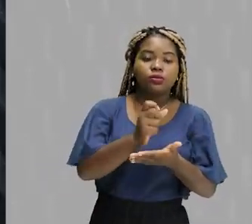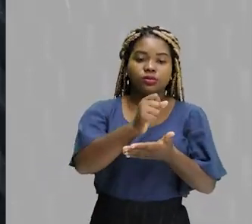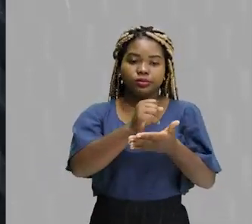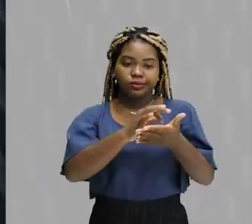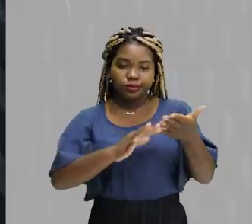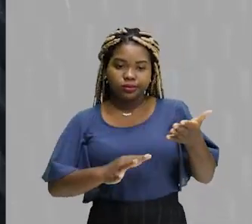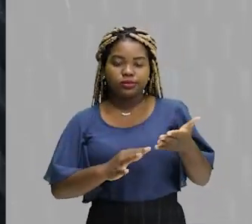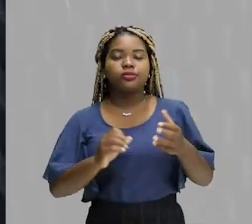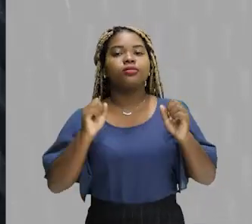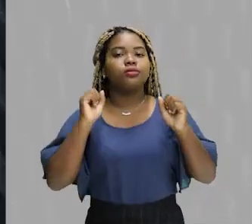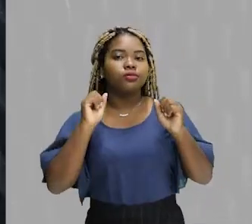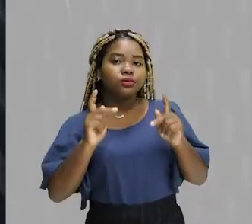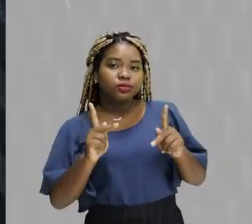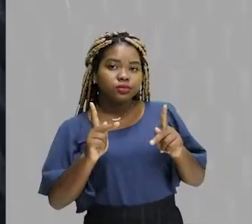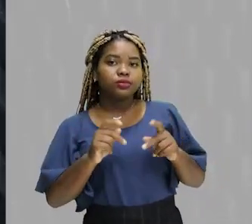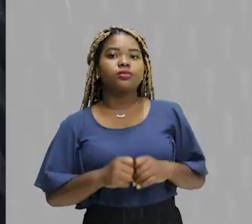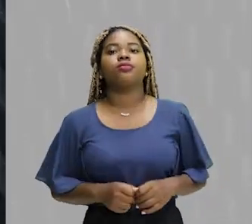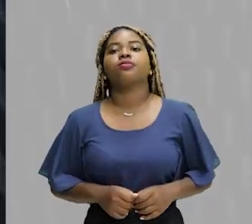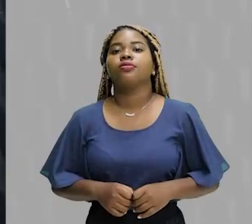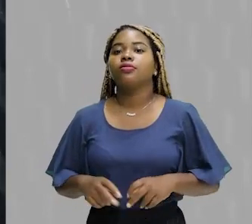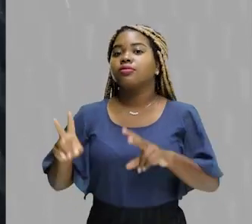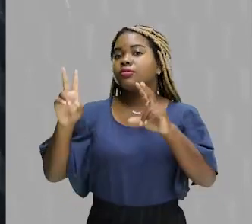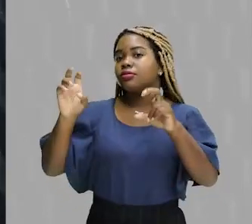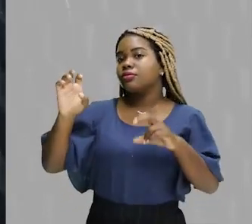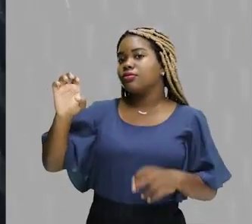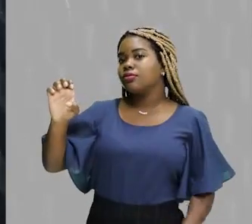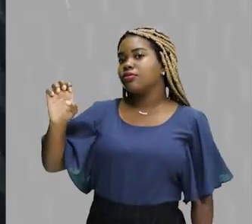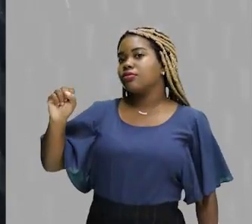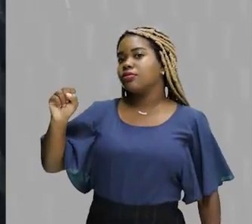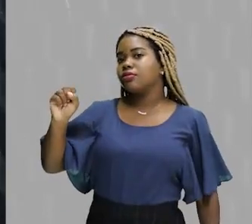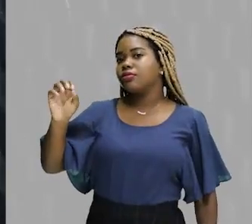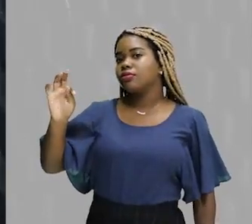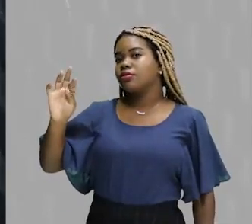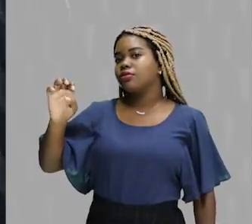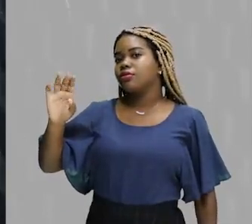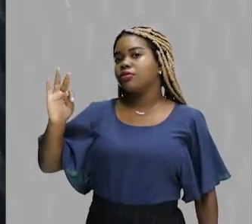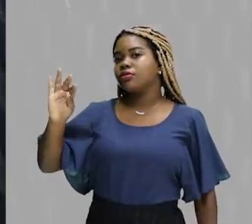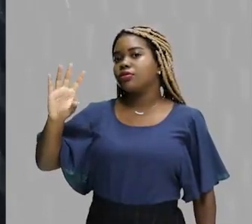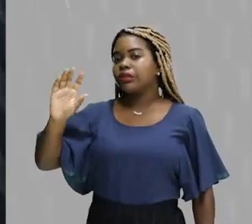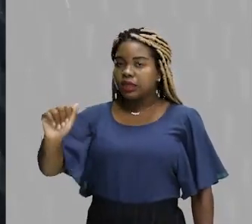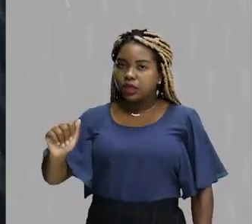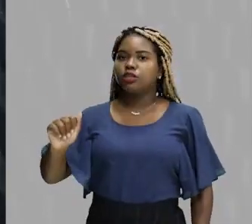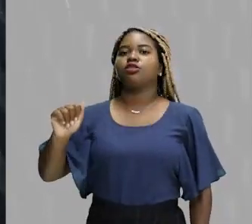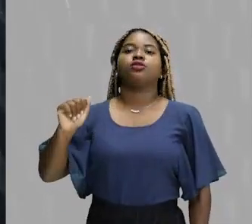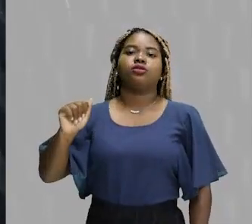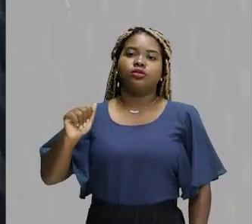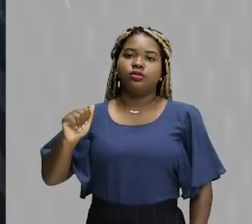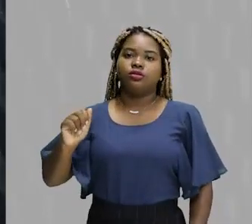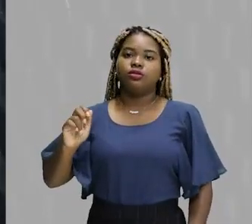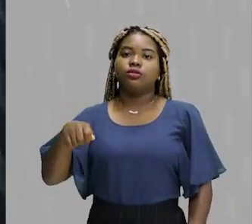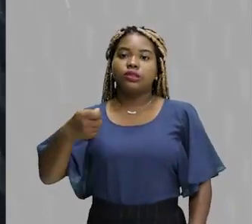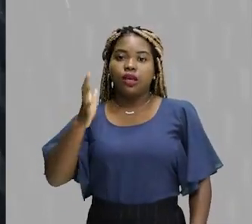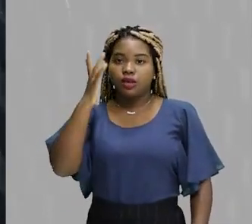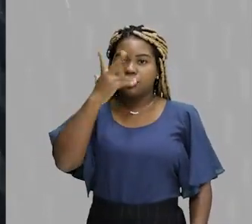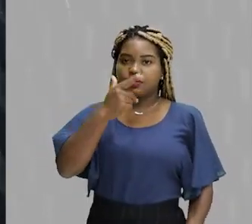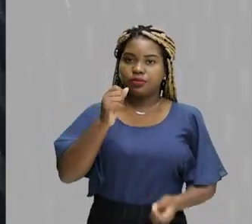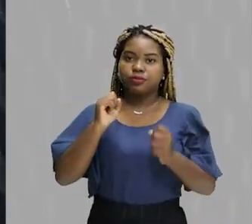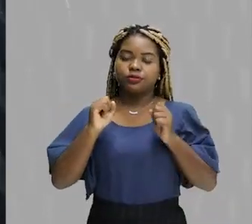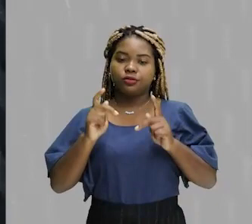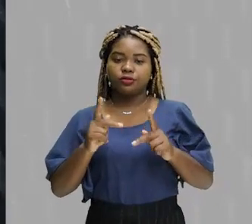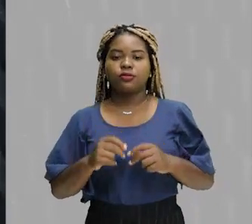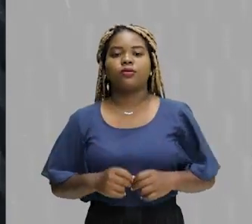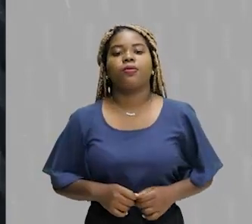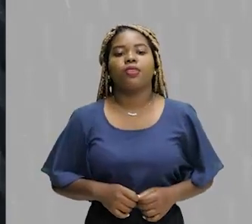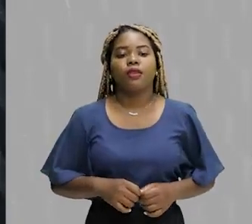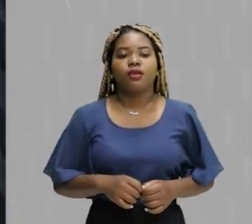estética. Quando na filosofia aparece a expressão arte, nós vamos partir para uma análise estética. E aí estética você